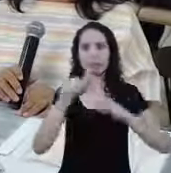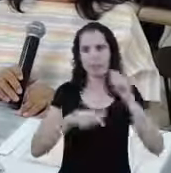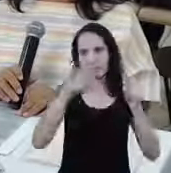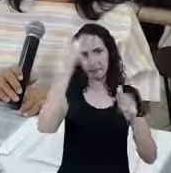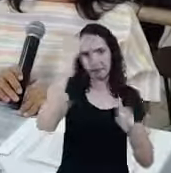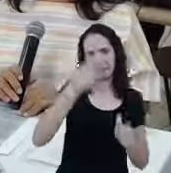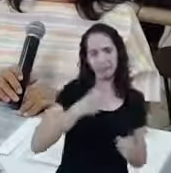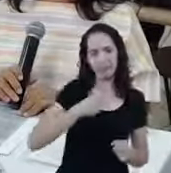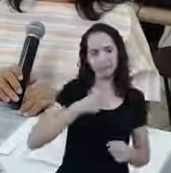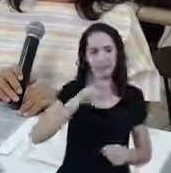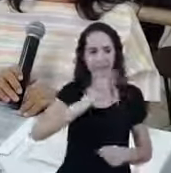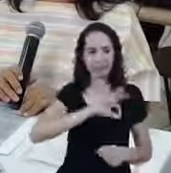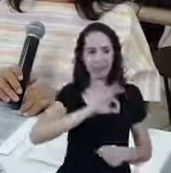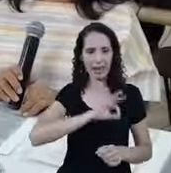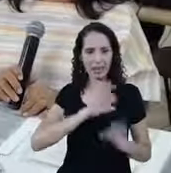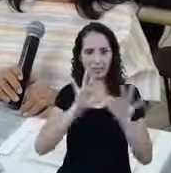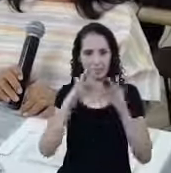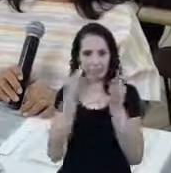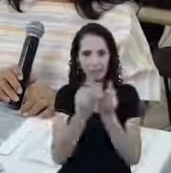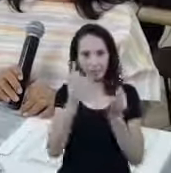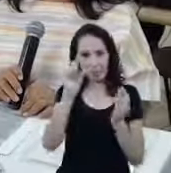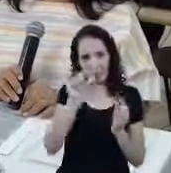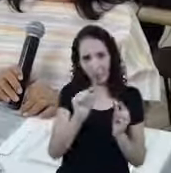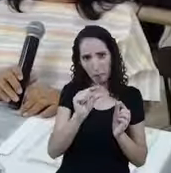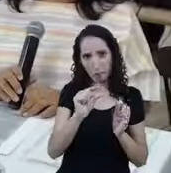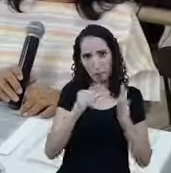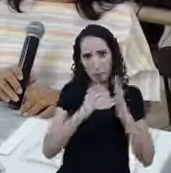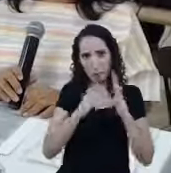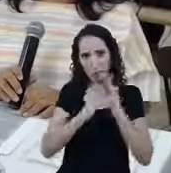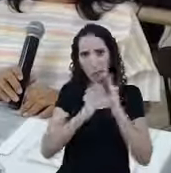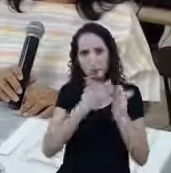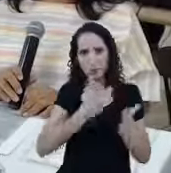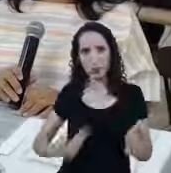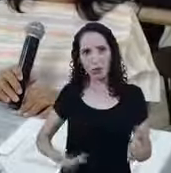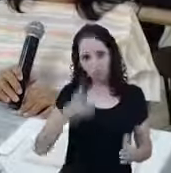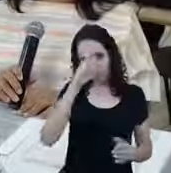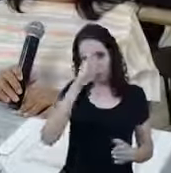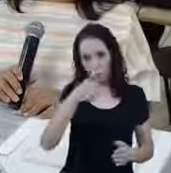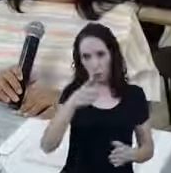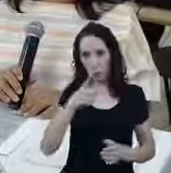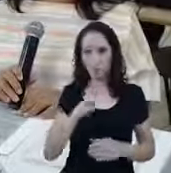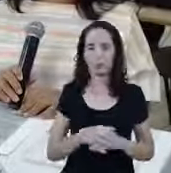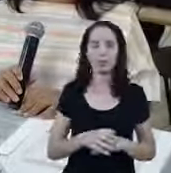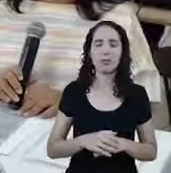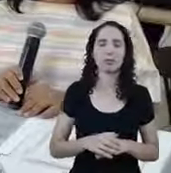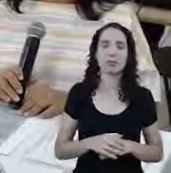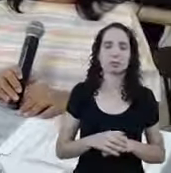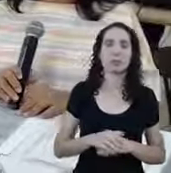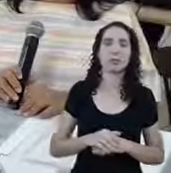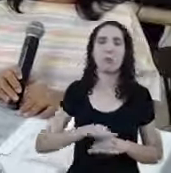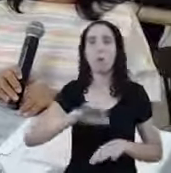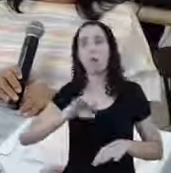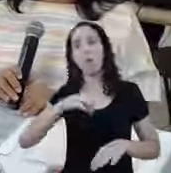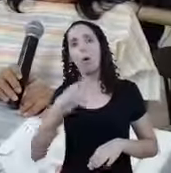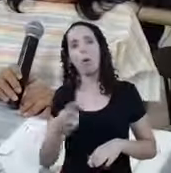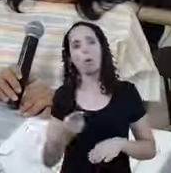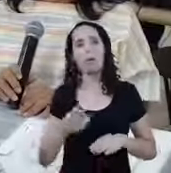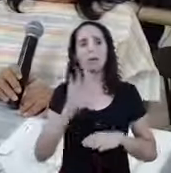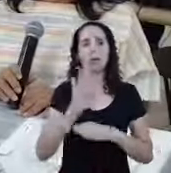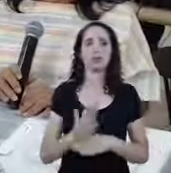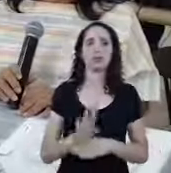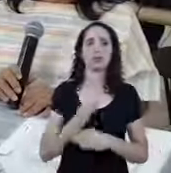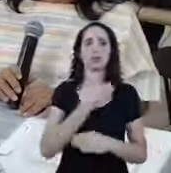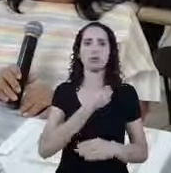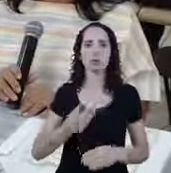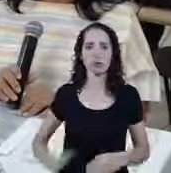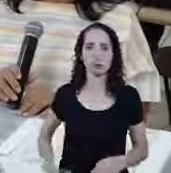família Estando abaixo Daquele limite Que o governo estabeleceu Independente Se seja por trabalho formal Ou por algum benefício Previdenciário Ou assistencial